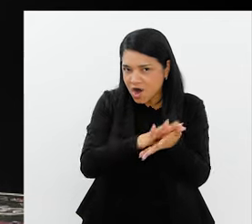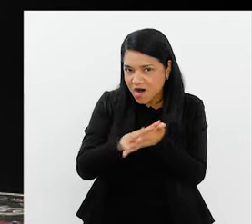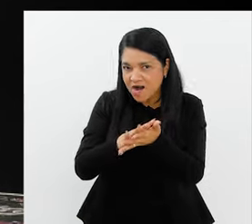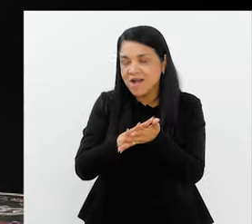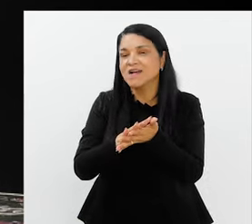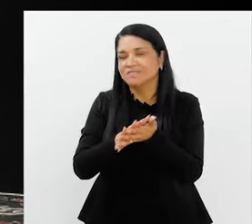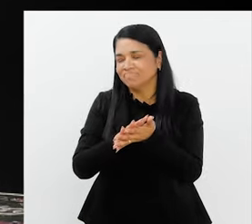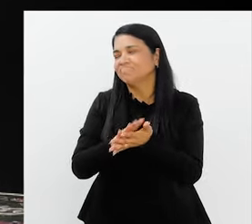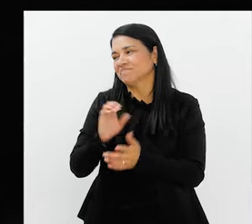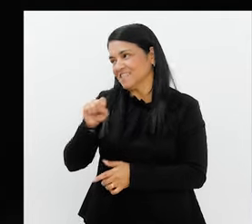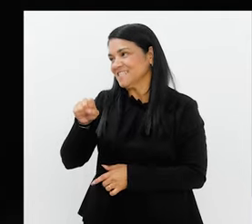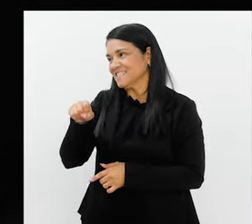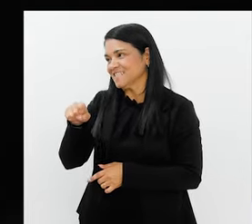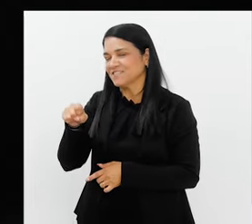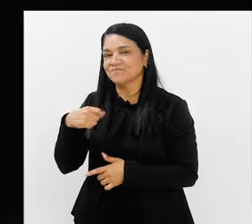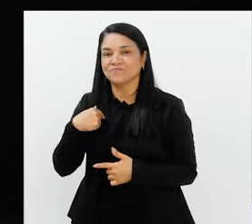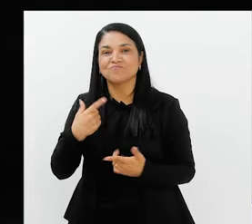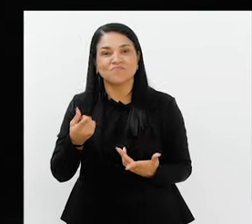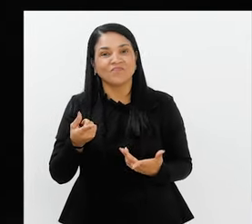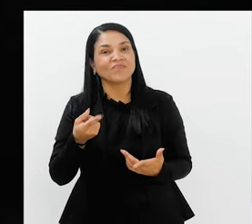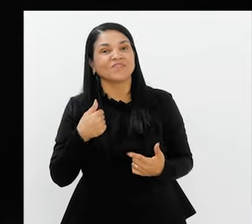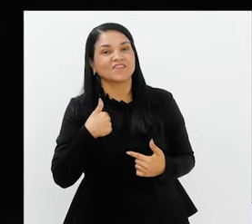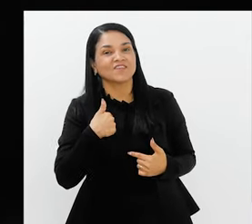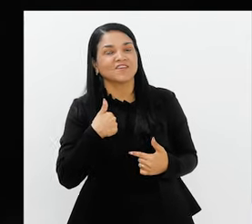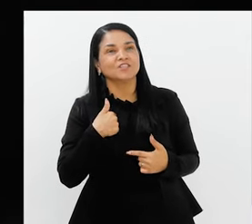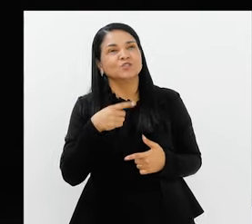Fiz. Fiz. Fiz mais de uma escola.